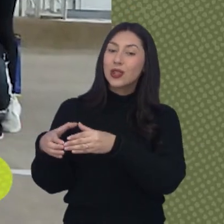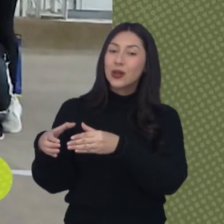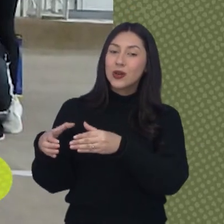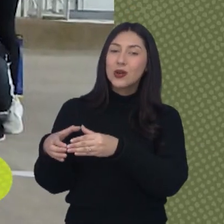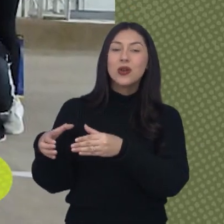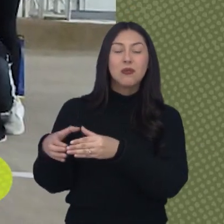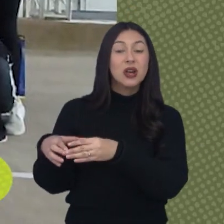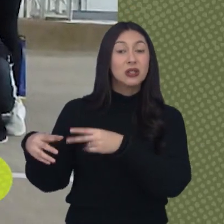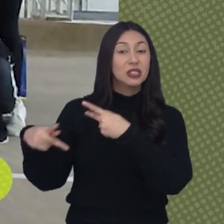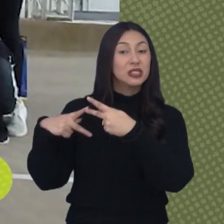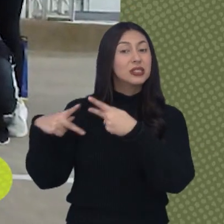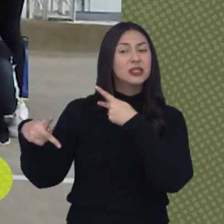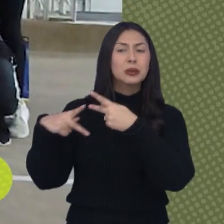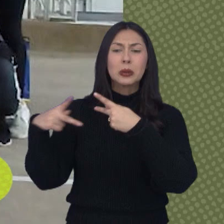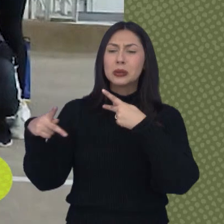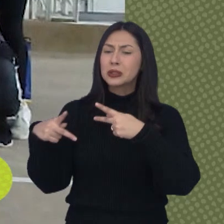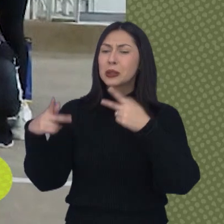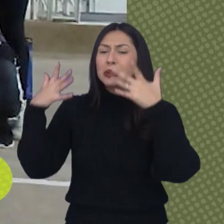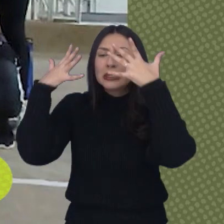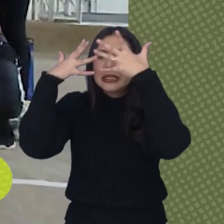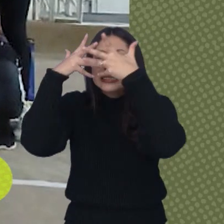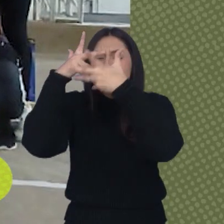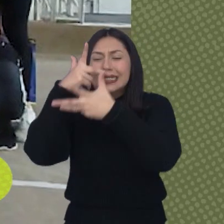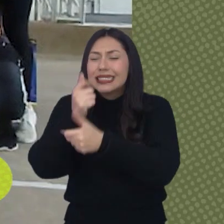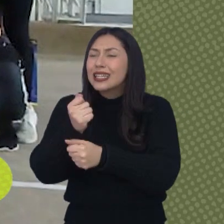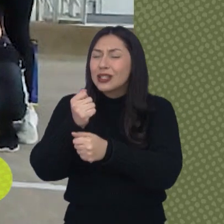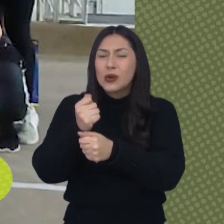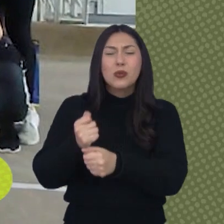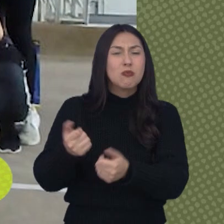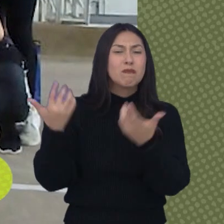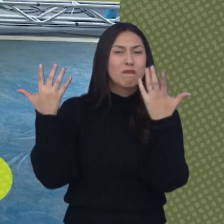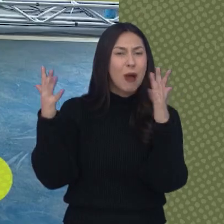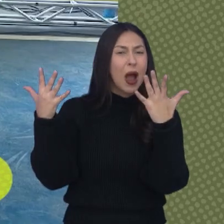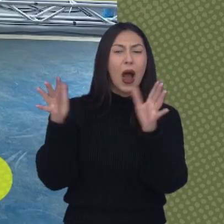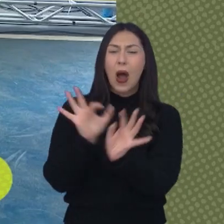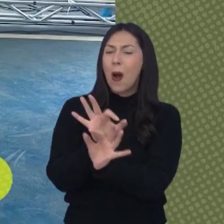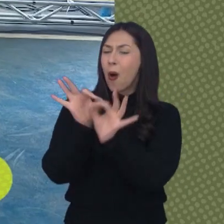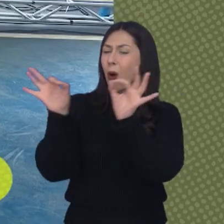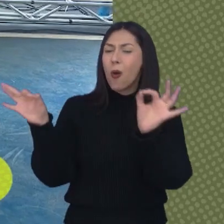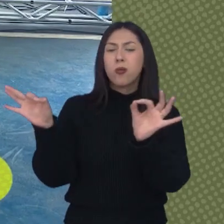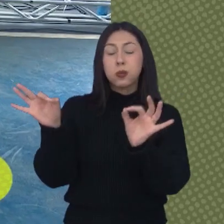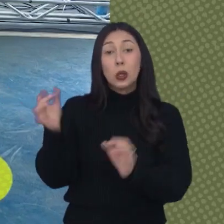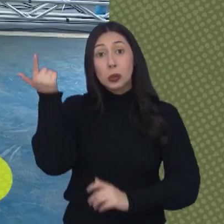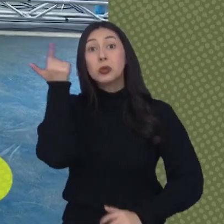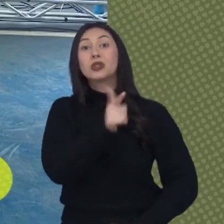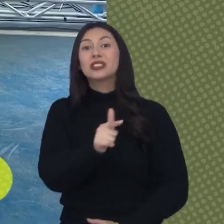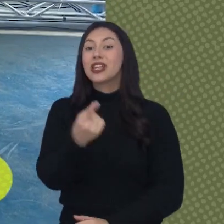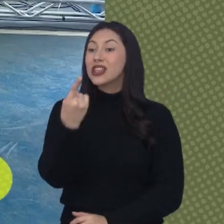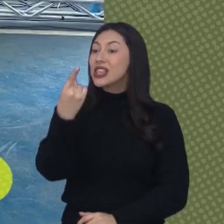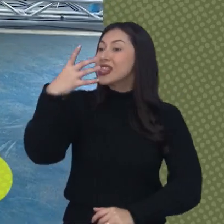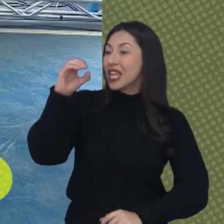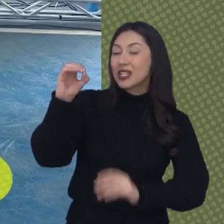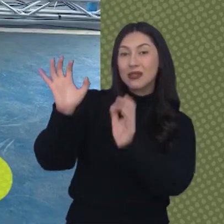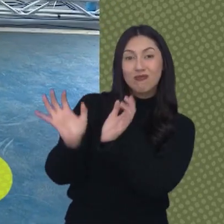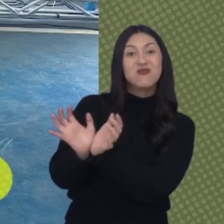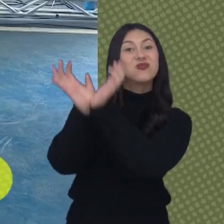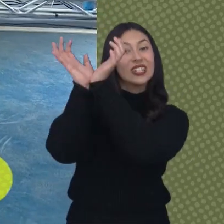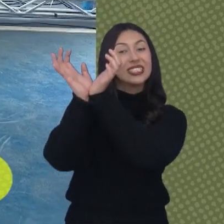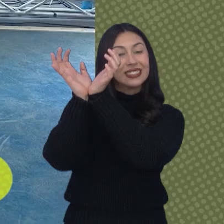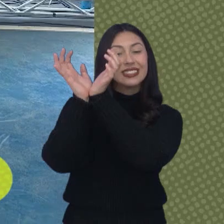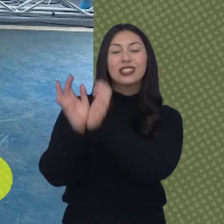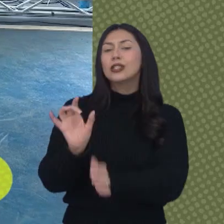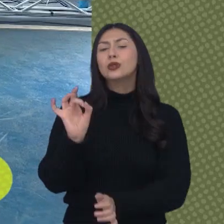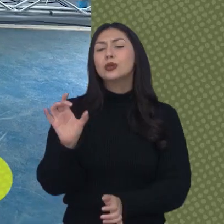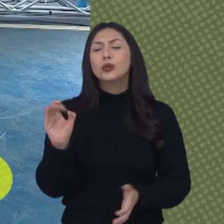José realmente fazendo bonito lá em São Sebastião. Firme e forte para conquistar o seu décimo título consecutivo. São só